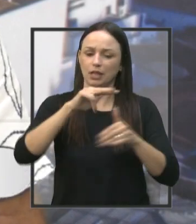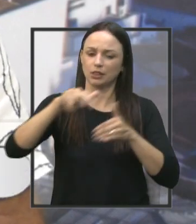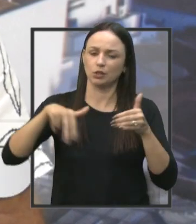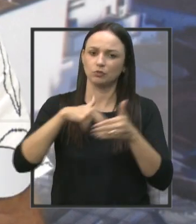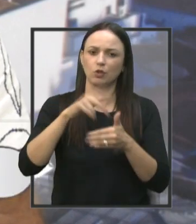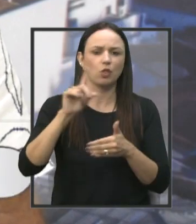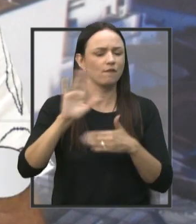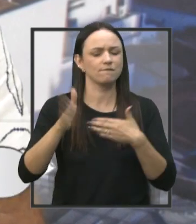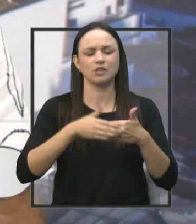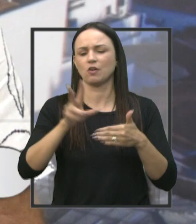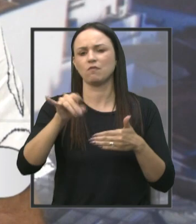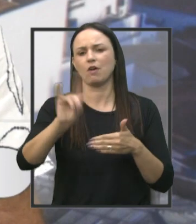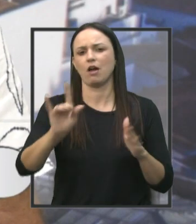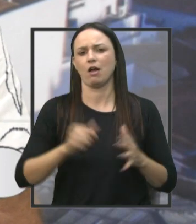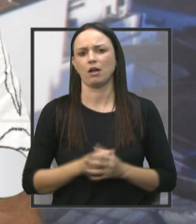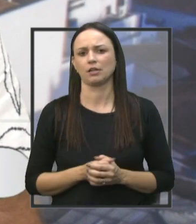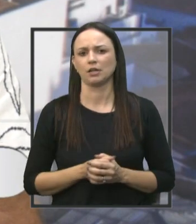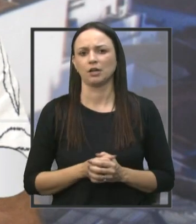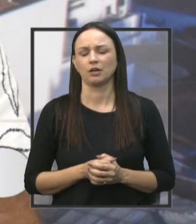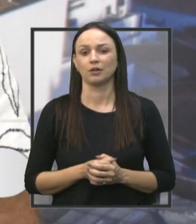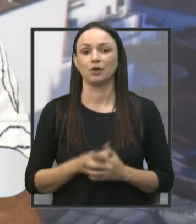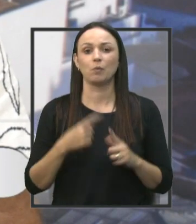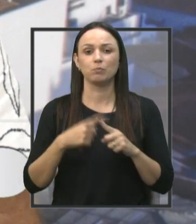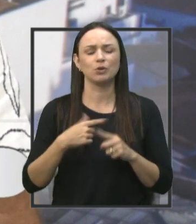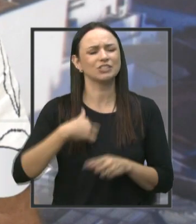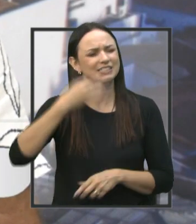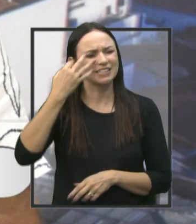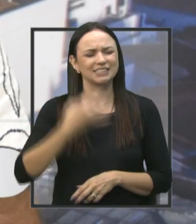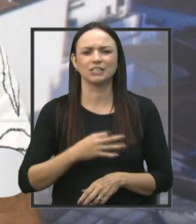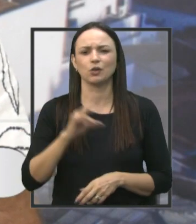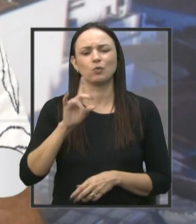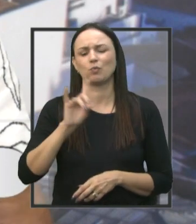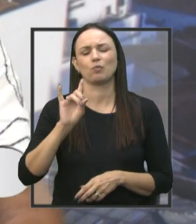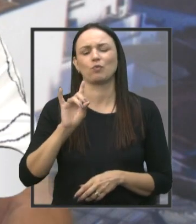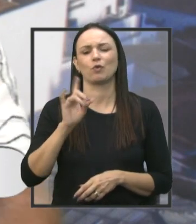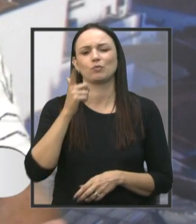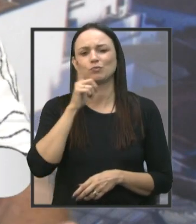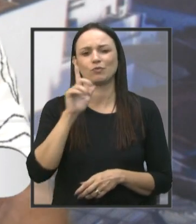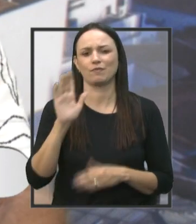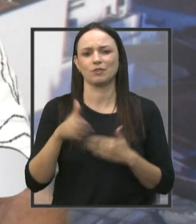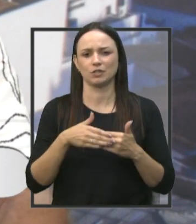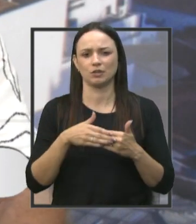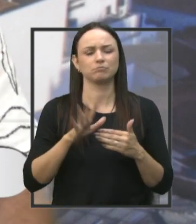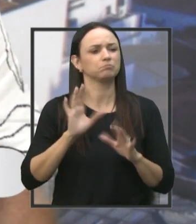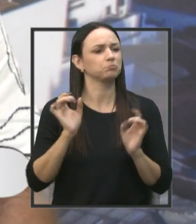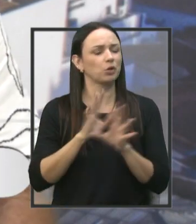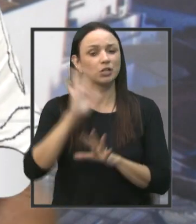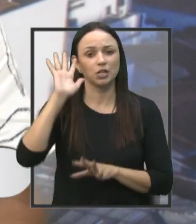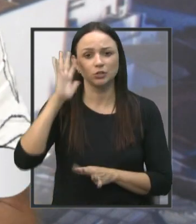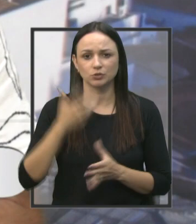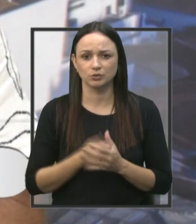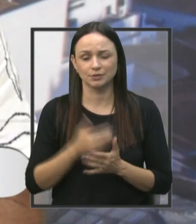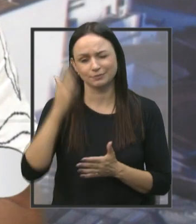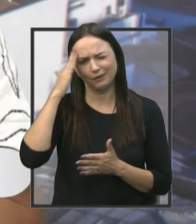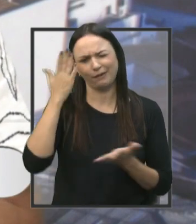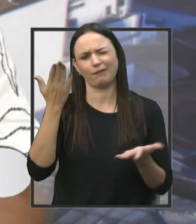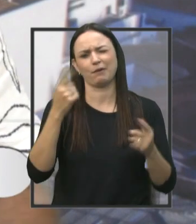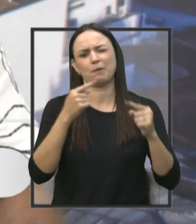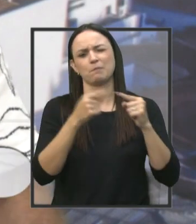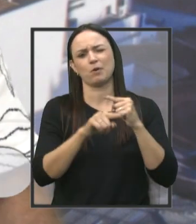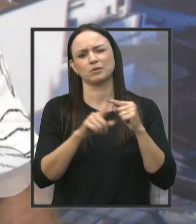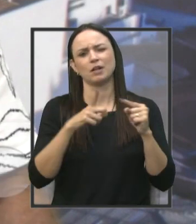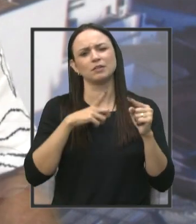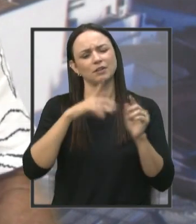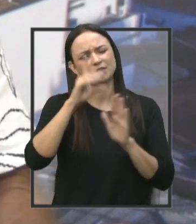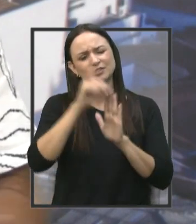tá? Que não fecharia, entendeu? Porque tinha certeza que isso não iria acontecer. Está aí tudo resolvido, mas você sabe, a oposição, ela está no